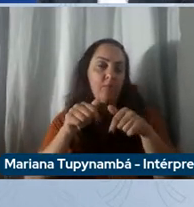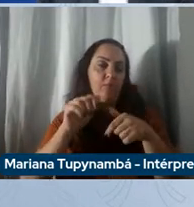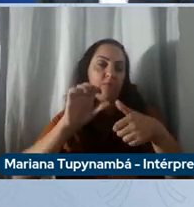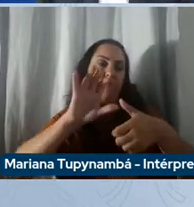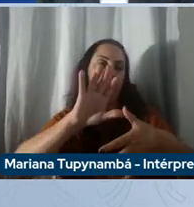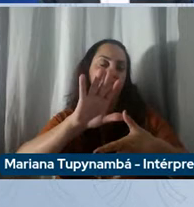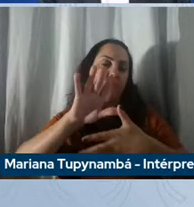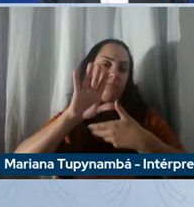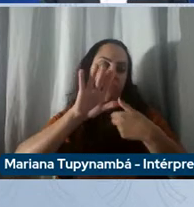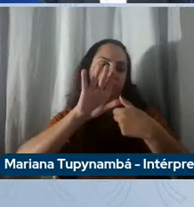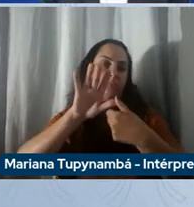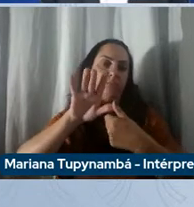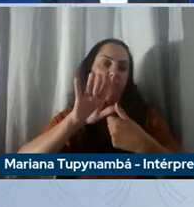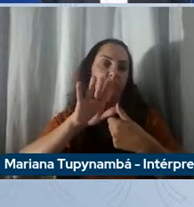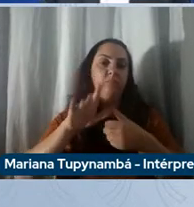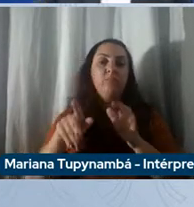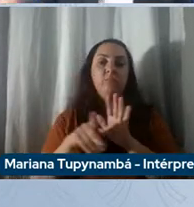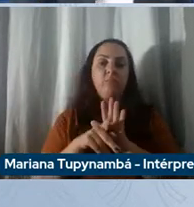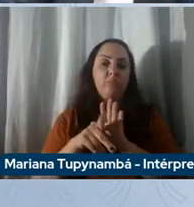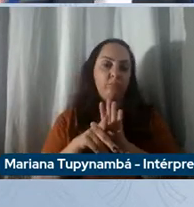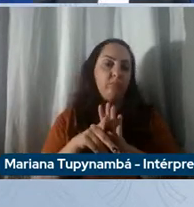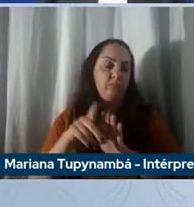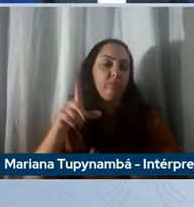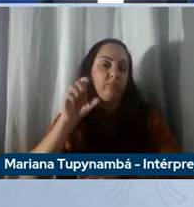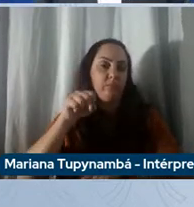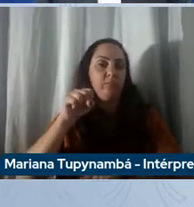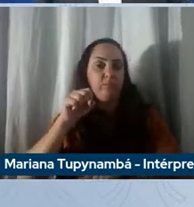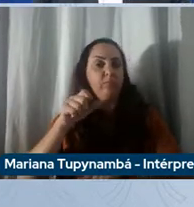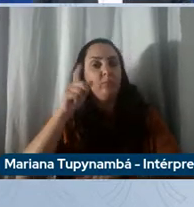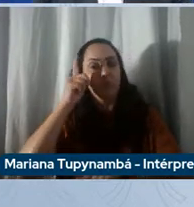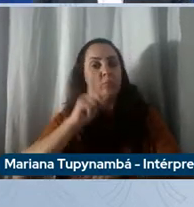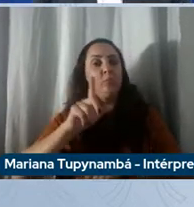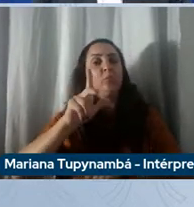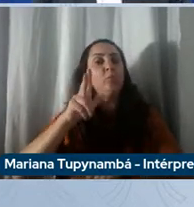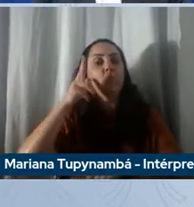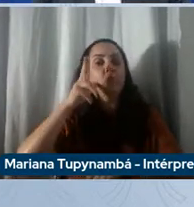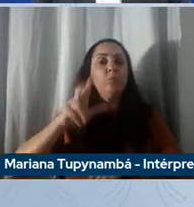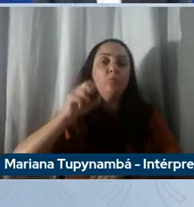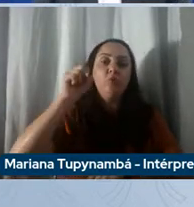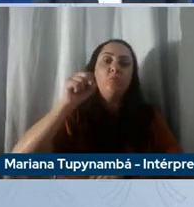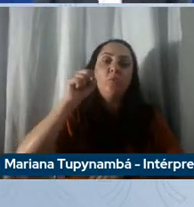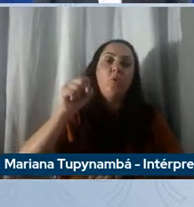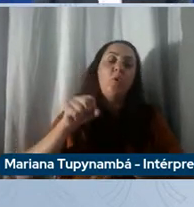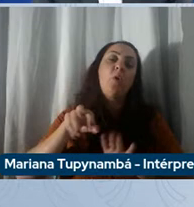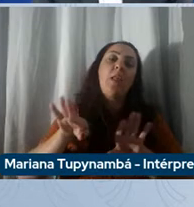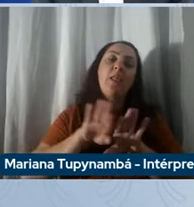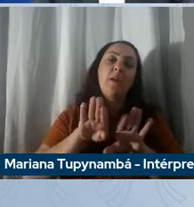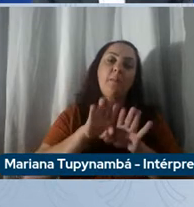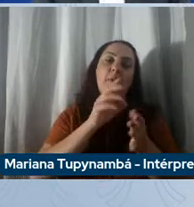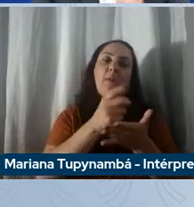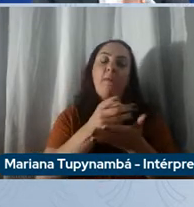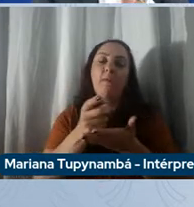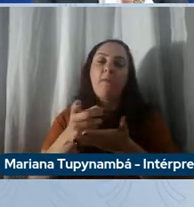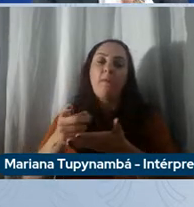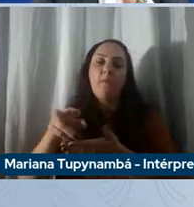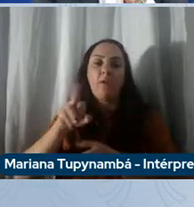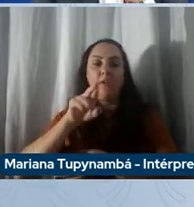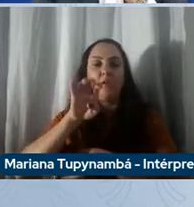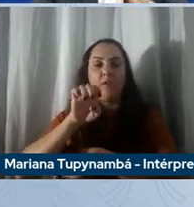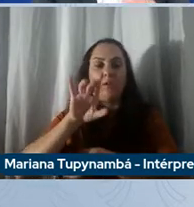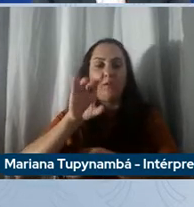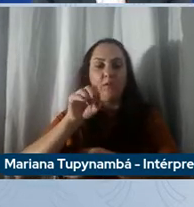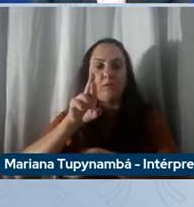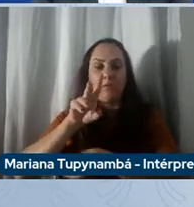menos inclusive batemos uma série de recordes históricos por exemplo de venda conseguimos vender mais de